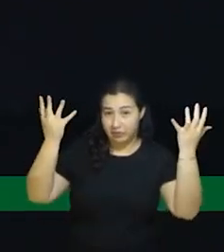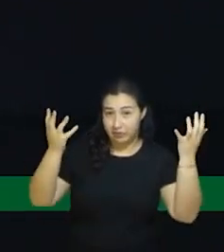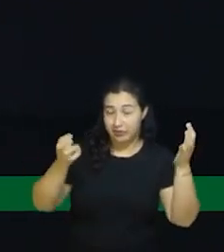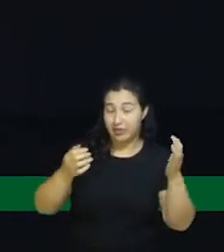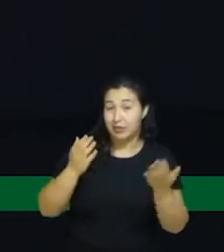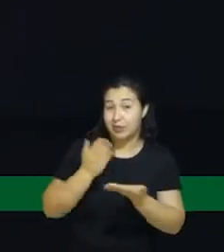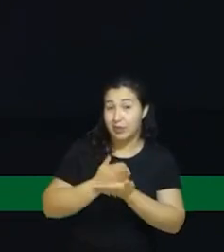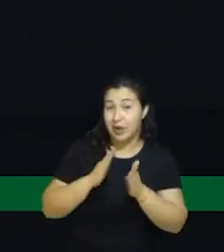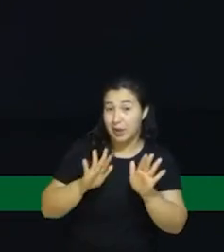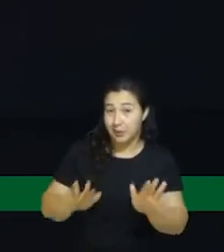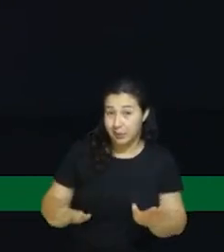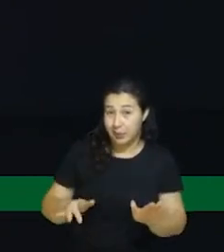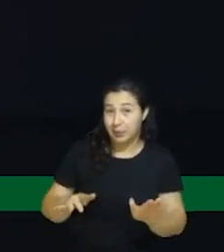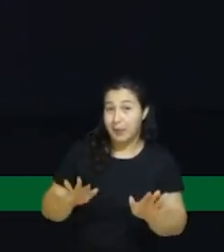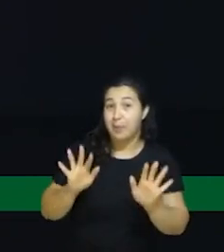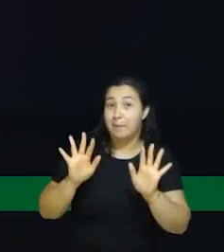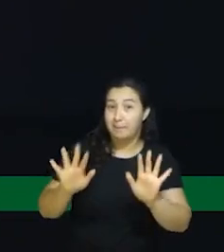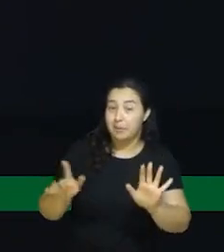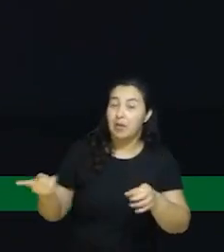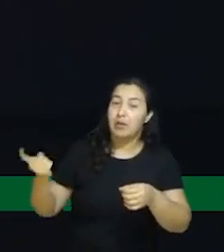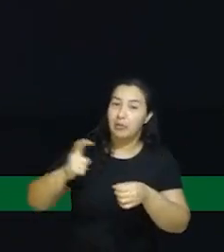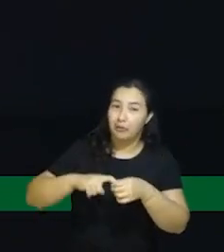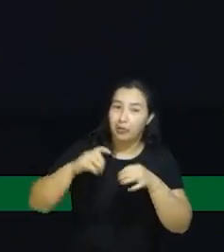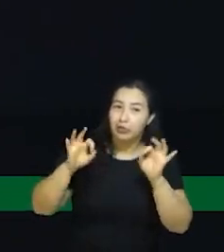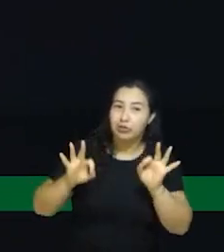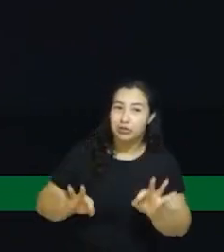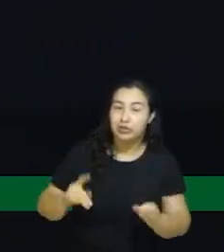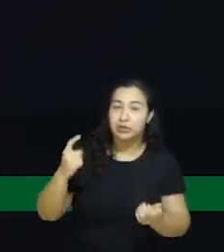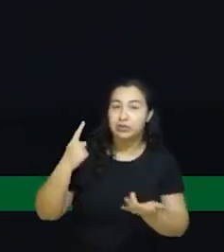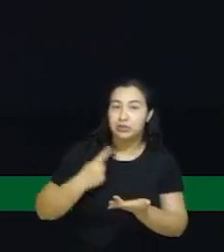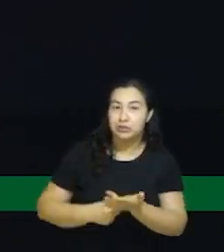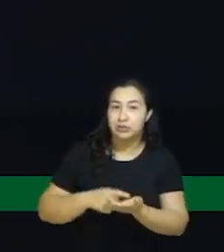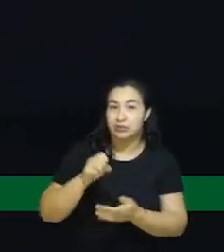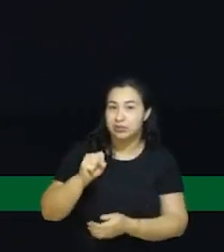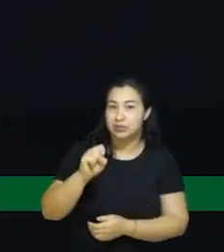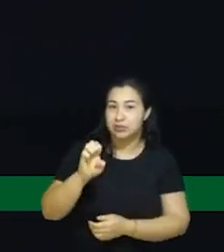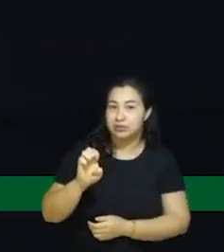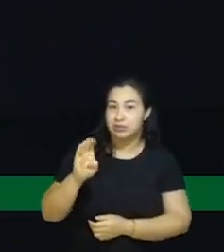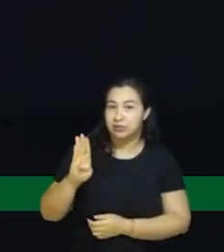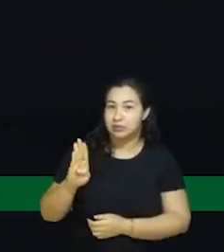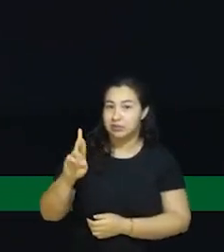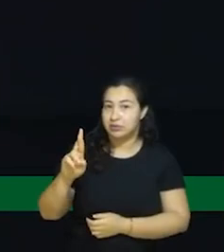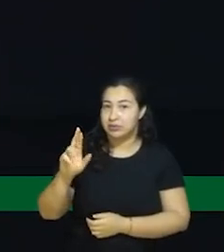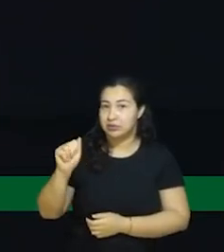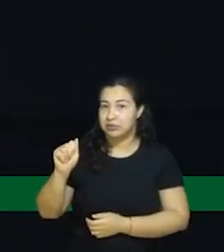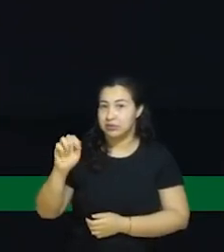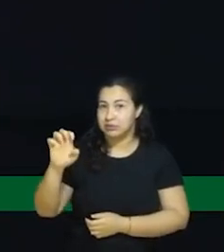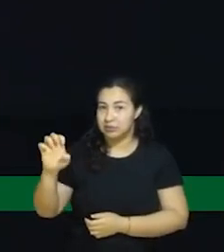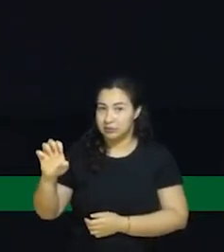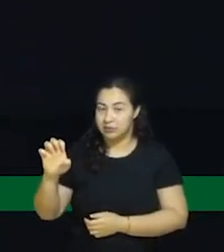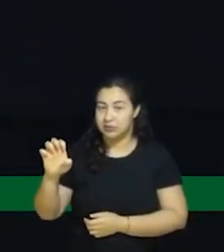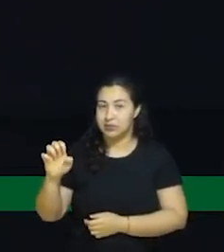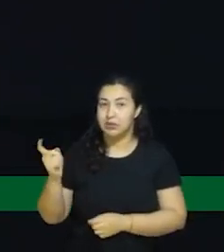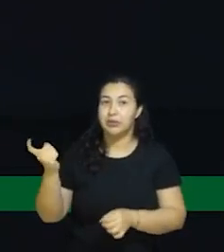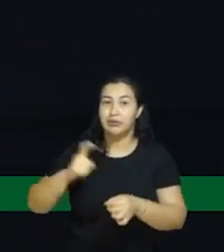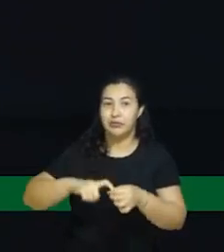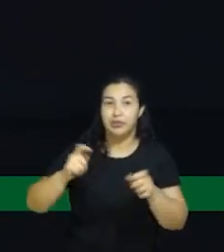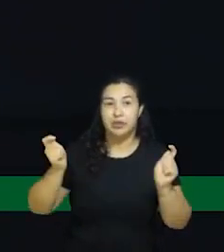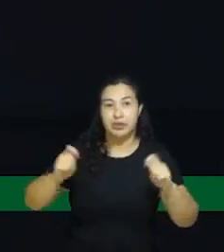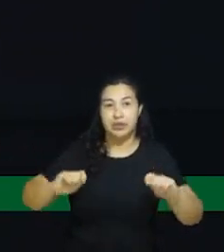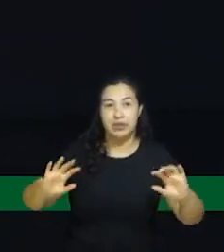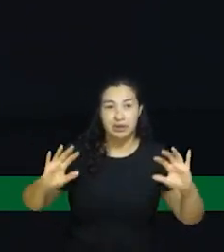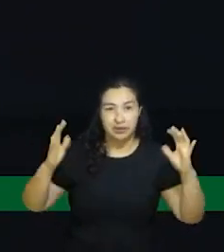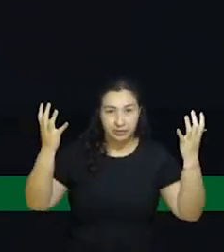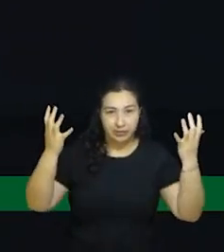estamos planejando junto com o Sebrae, com uma consultoria do Sebrae, reestruturando ele para voltar a realizar os